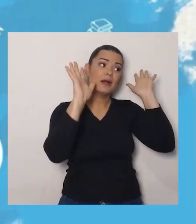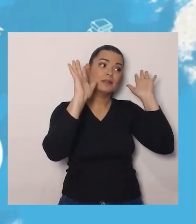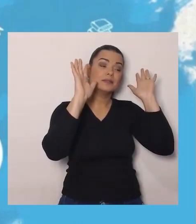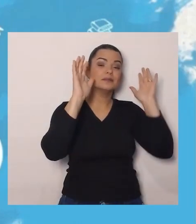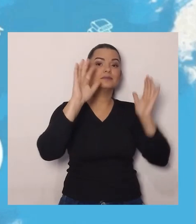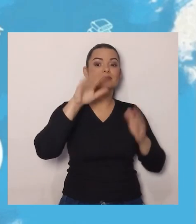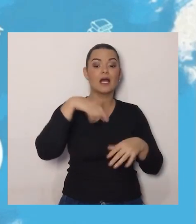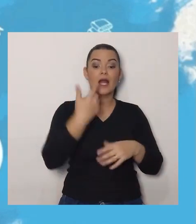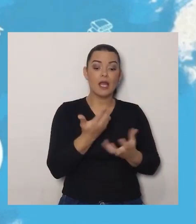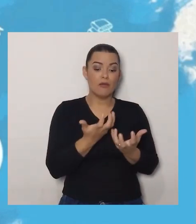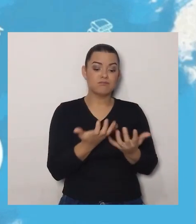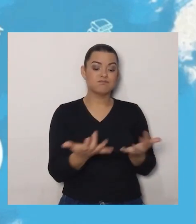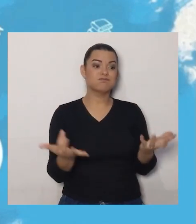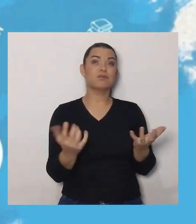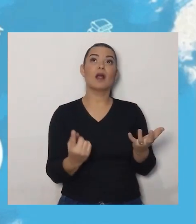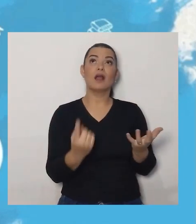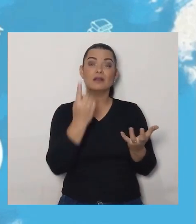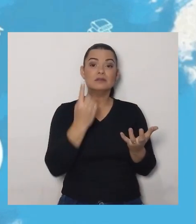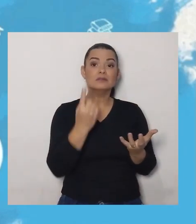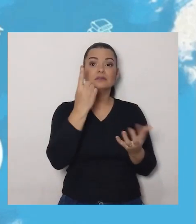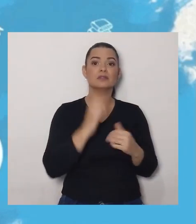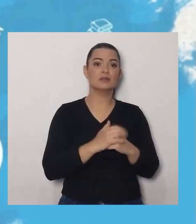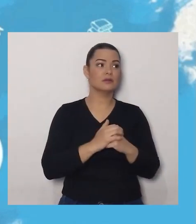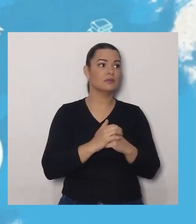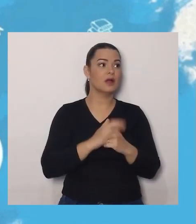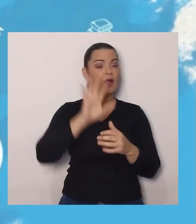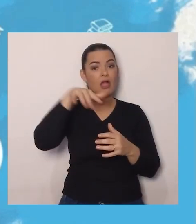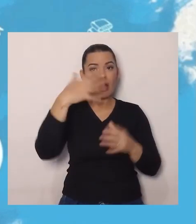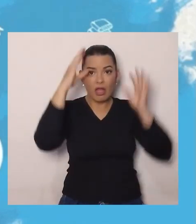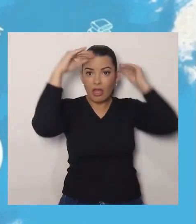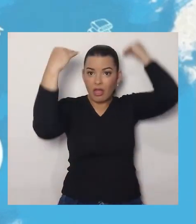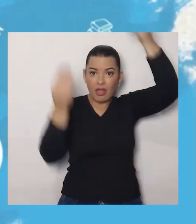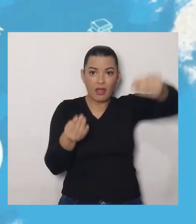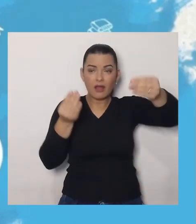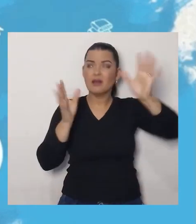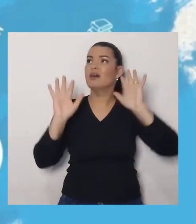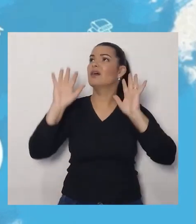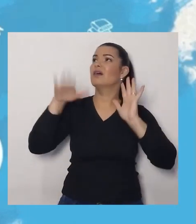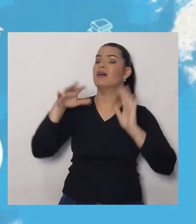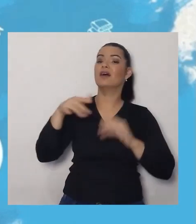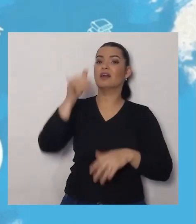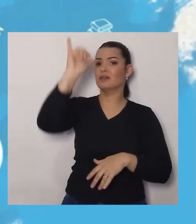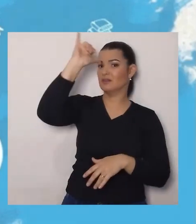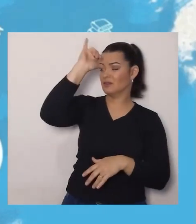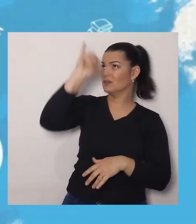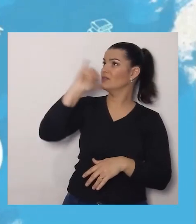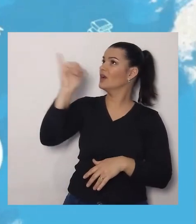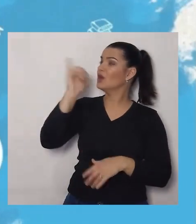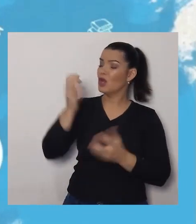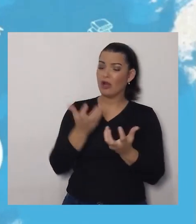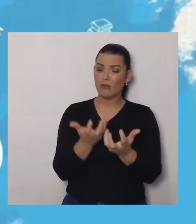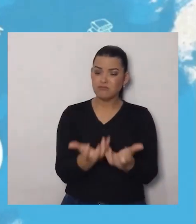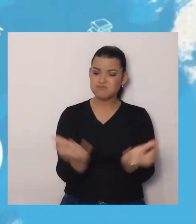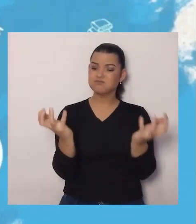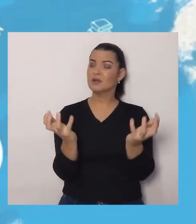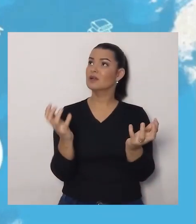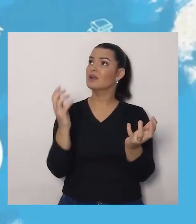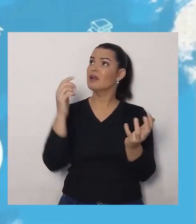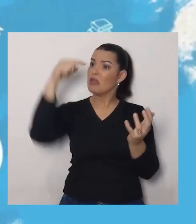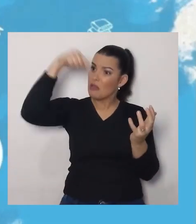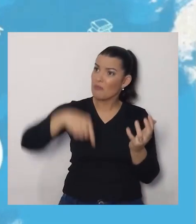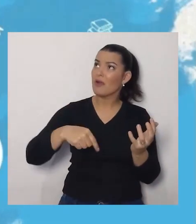E o rinoceronte murmurou, o capinha é embaixo, não é em cima. Que